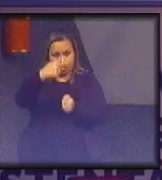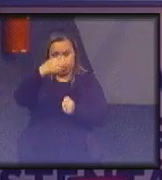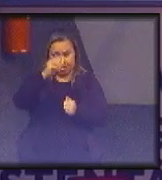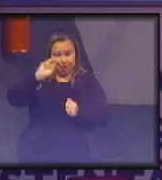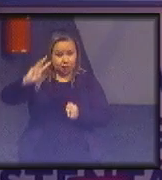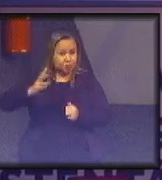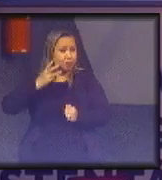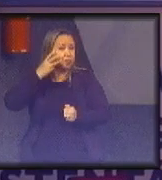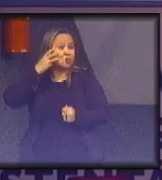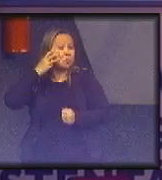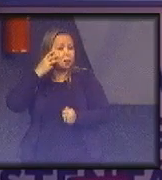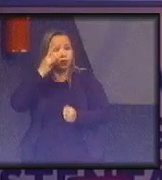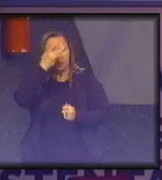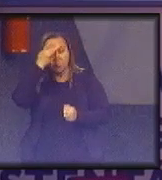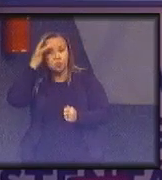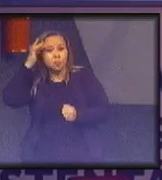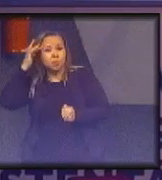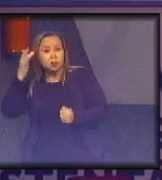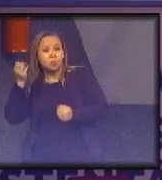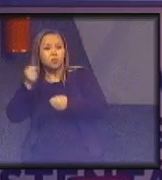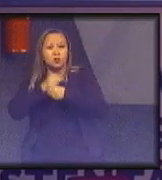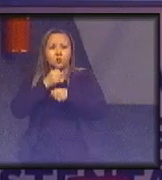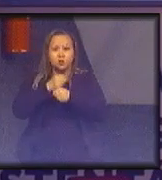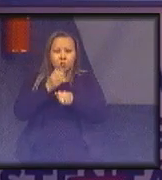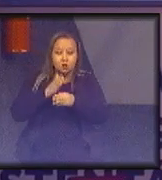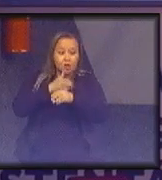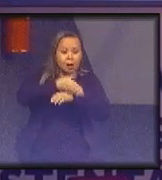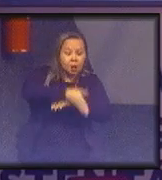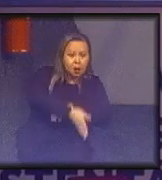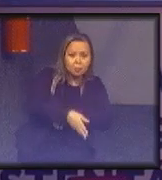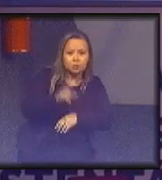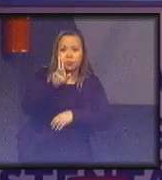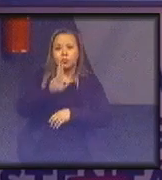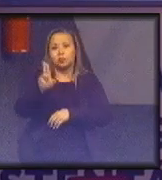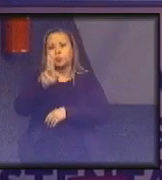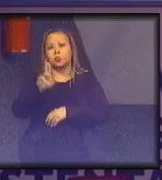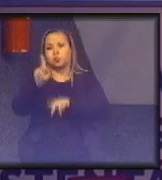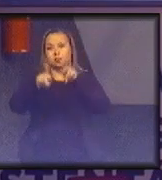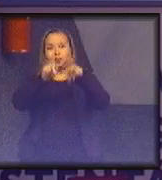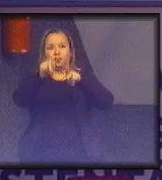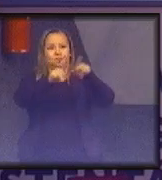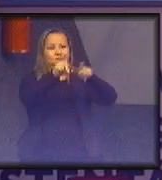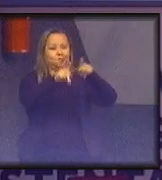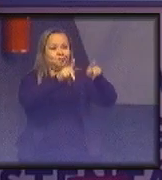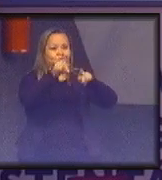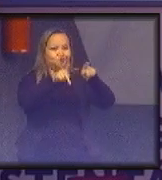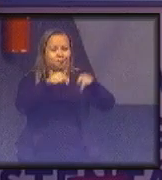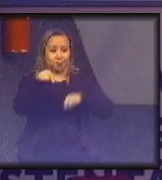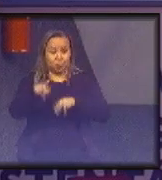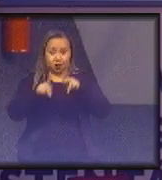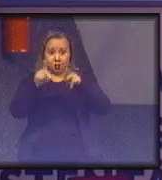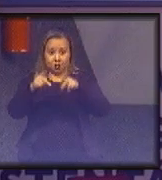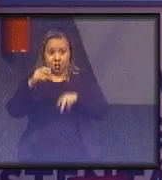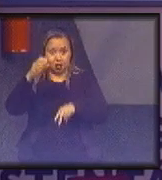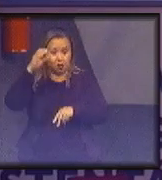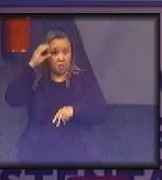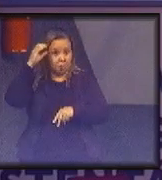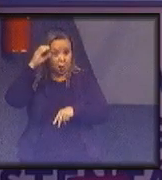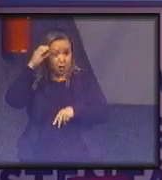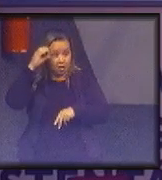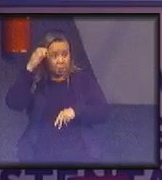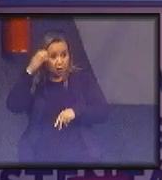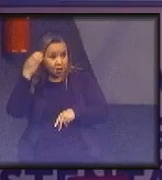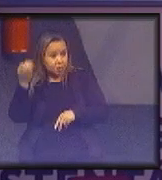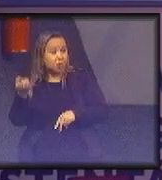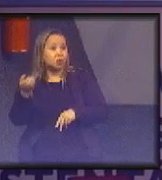milhões de pessoas por ano entram no mercado de consumo de massa. Essa é a população na Índia, na China, costumava